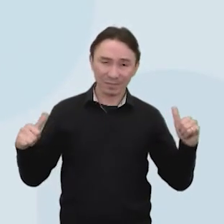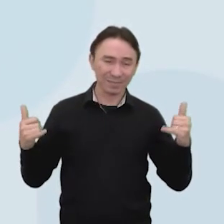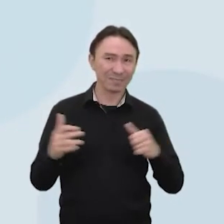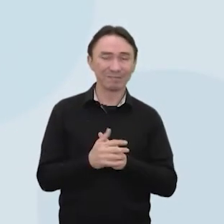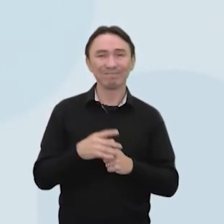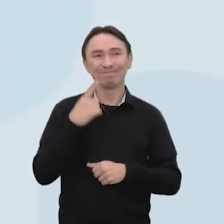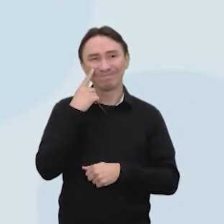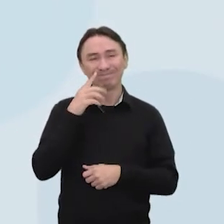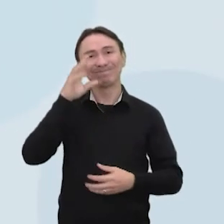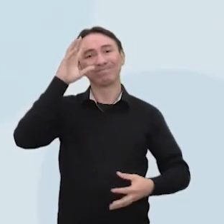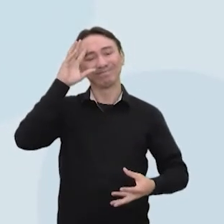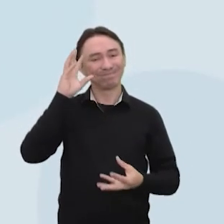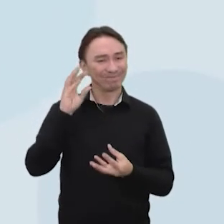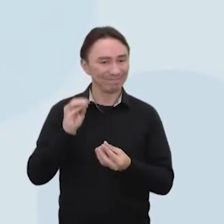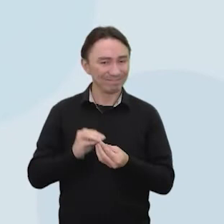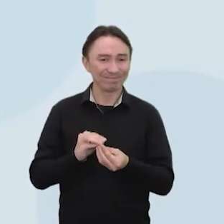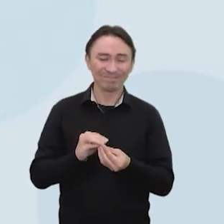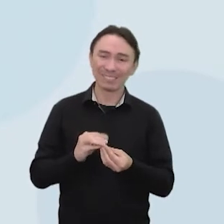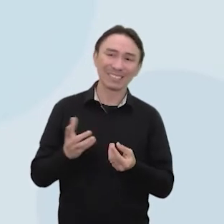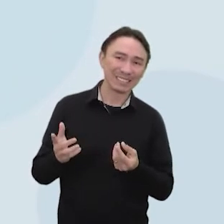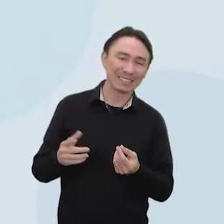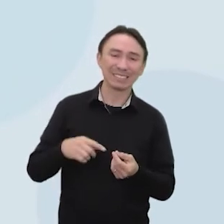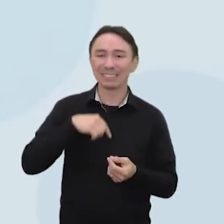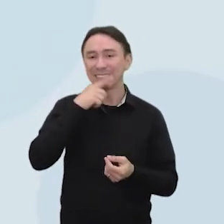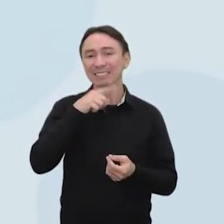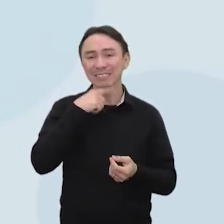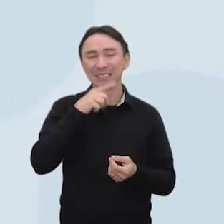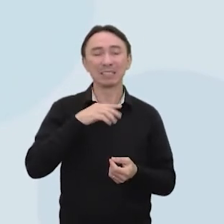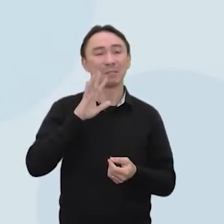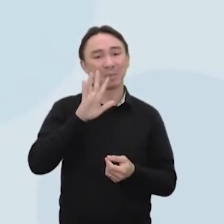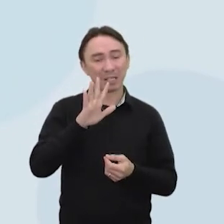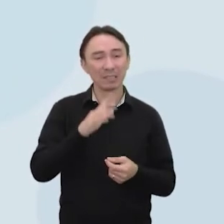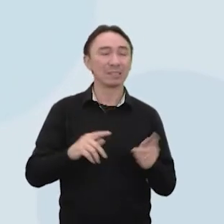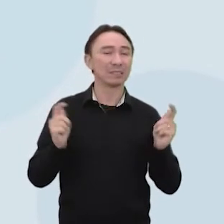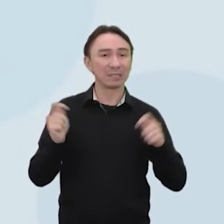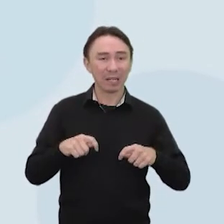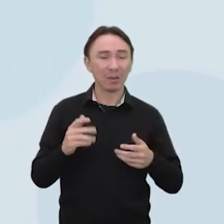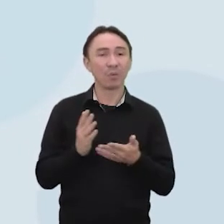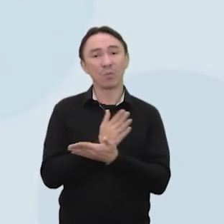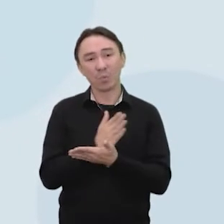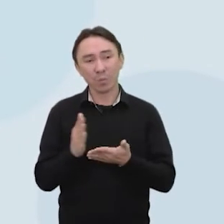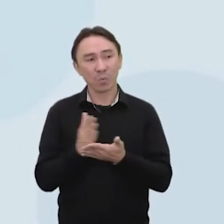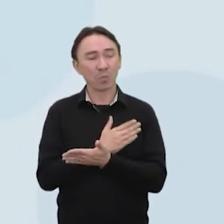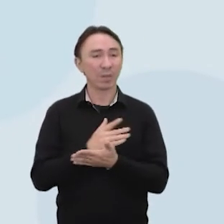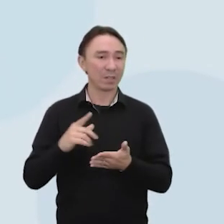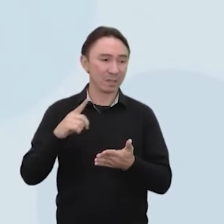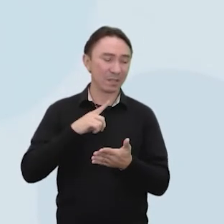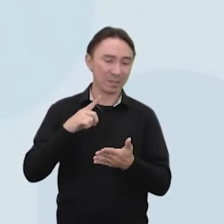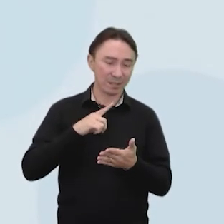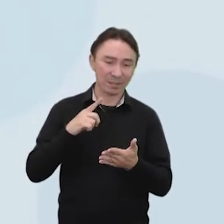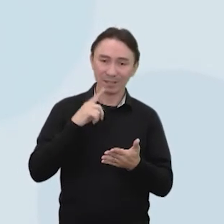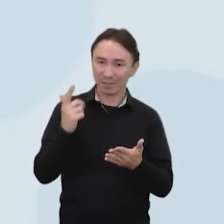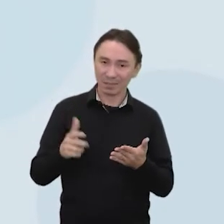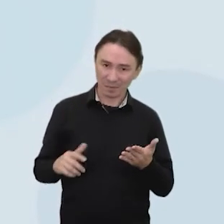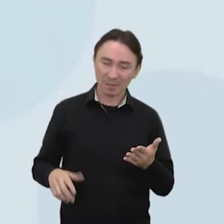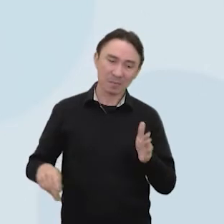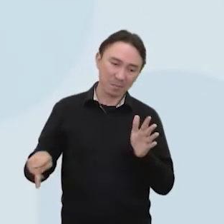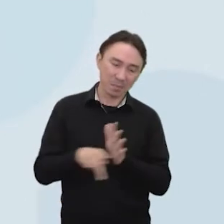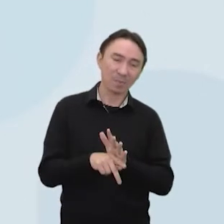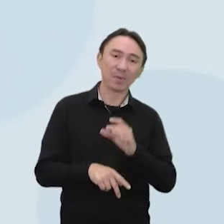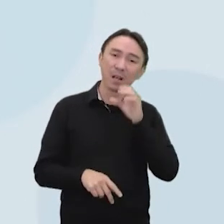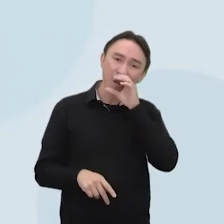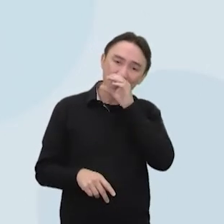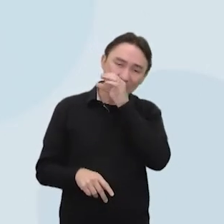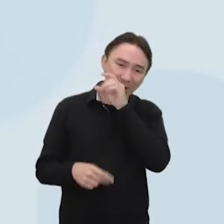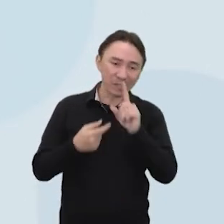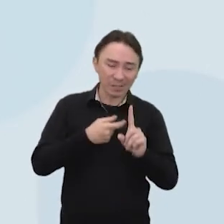para a gente usar, de maneira que a gente economize usando as bombas de calor, que foi o foco de estudo da atividade 2. Bom,